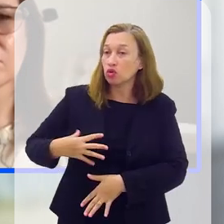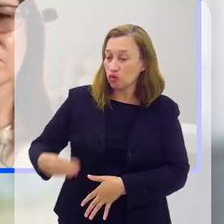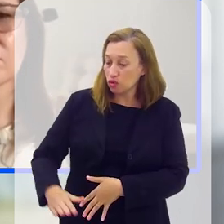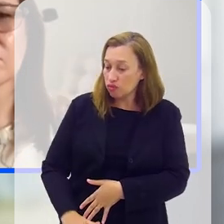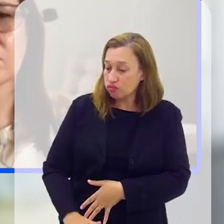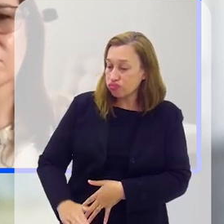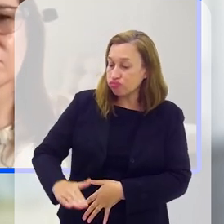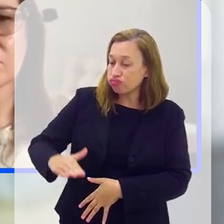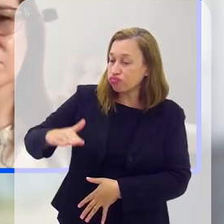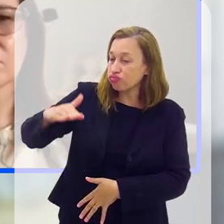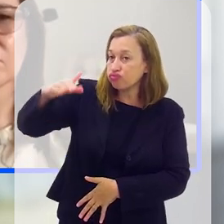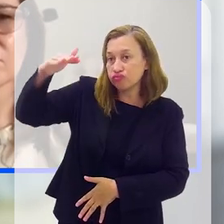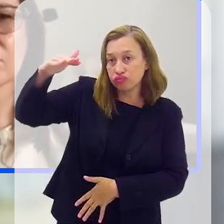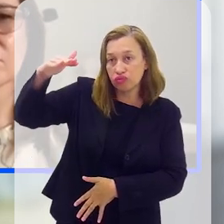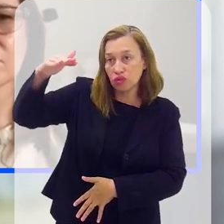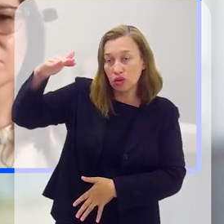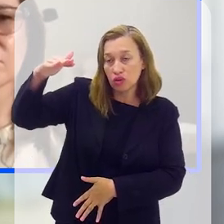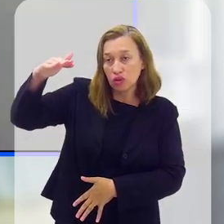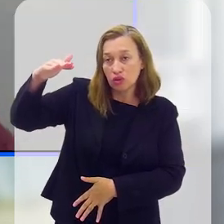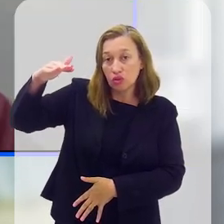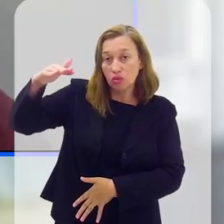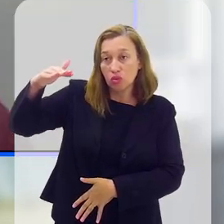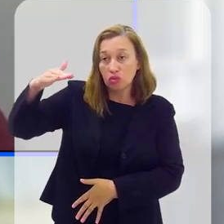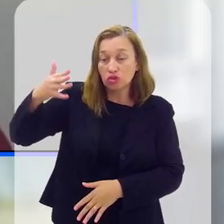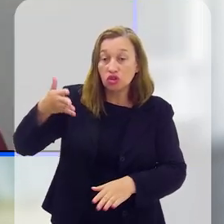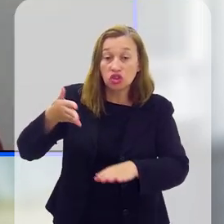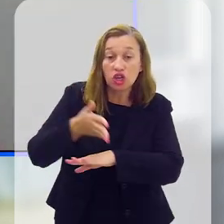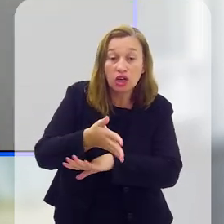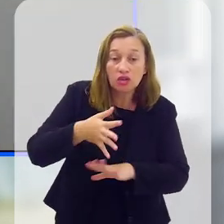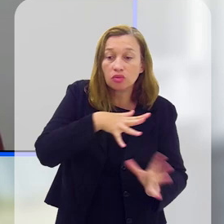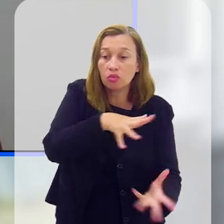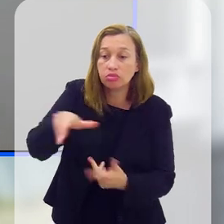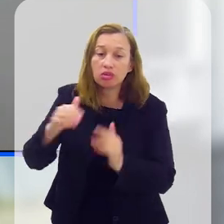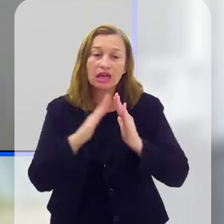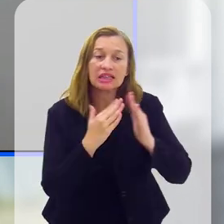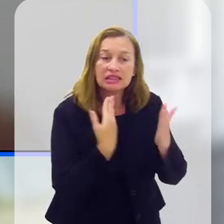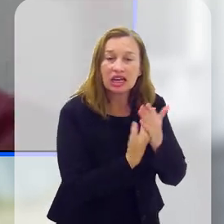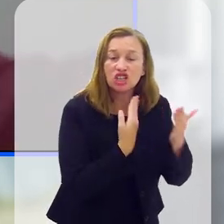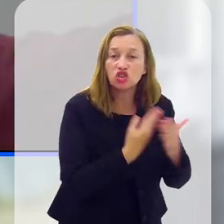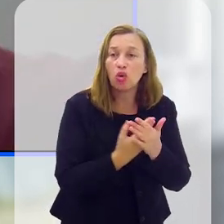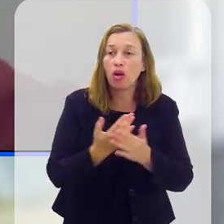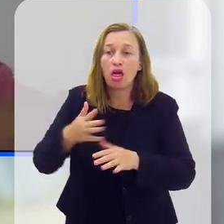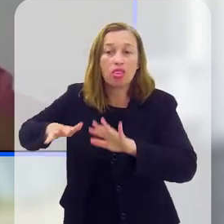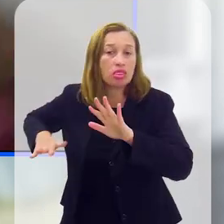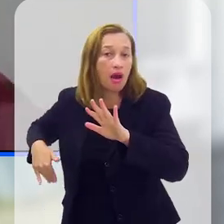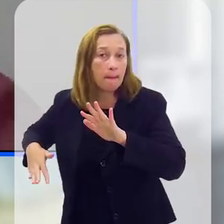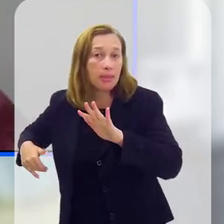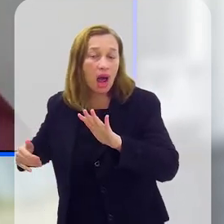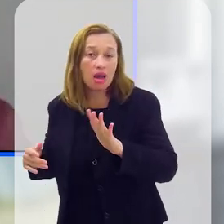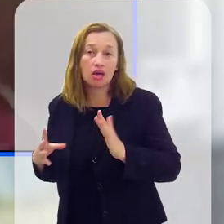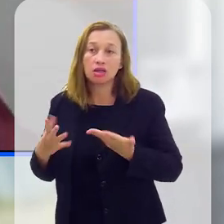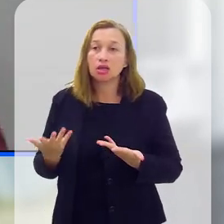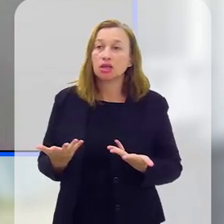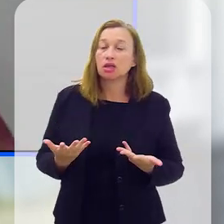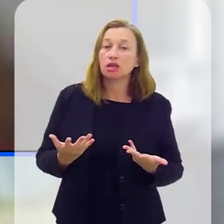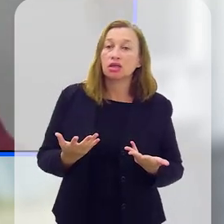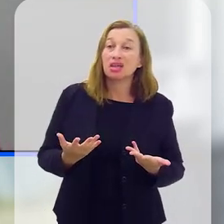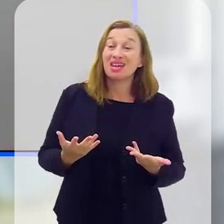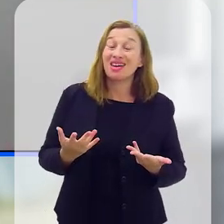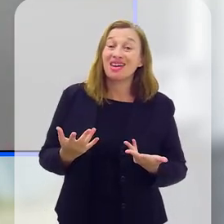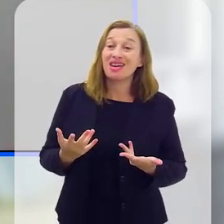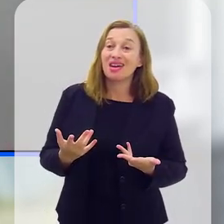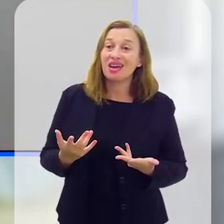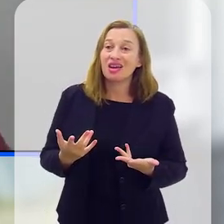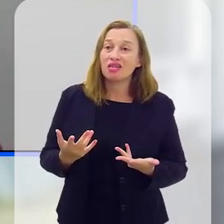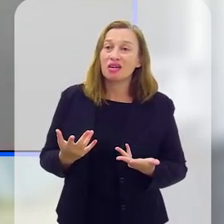quando o meu filho vai crescendo em ambientes assim, quando ele vai enfrentar o mundo, na escola, na praia, ou seja,